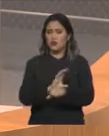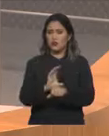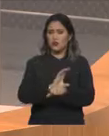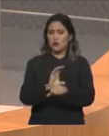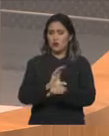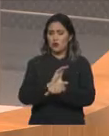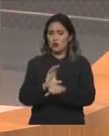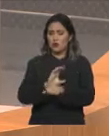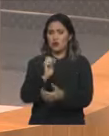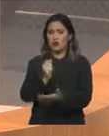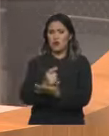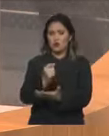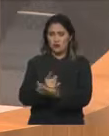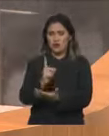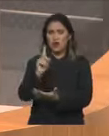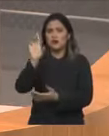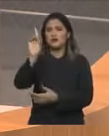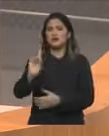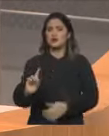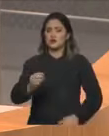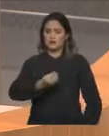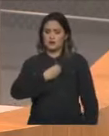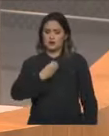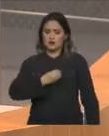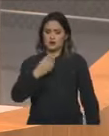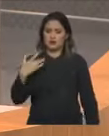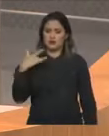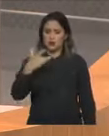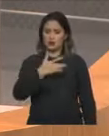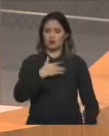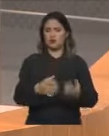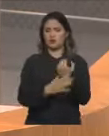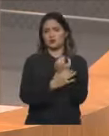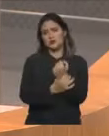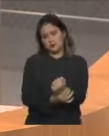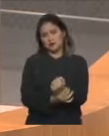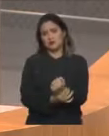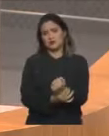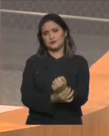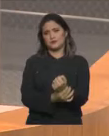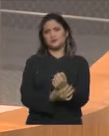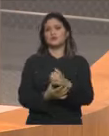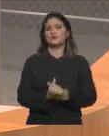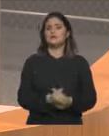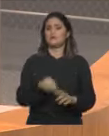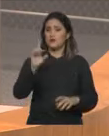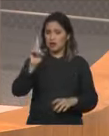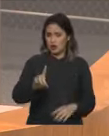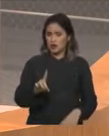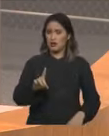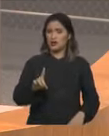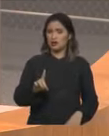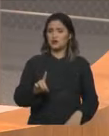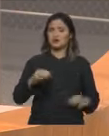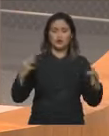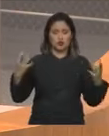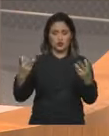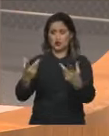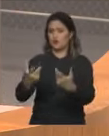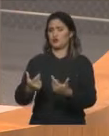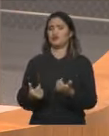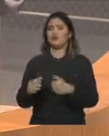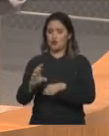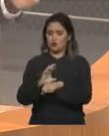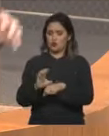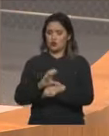à vida, saúde e segurança. Direito ex, previsto e garantido na Constituição Federal de 88. Ora,